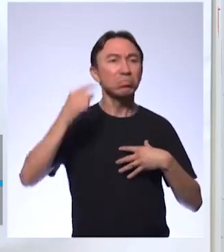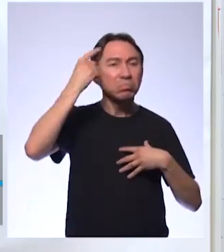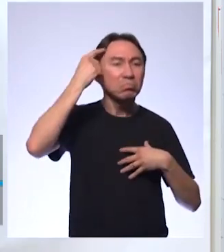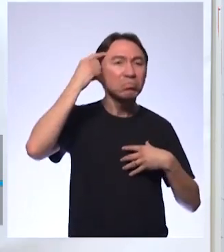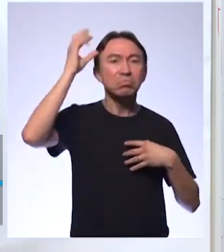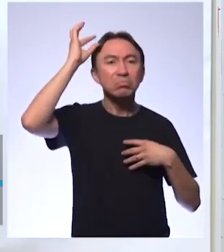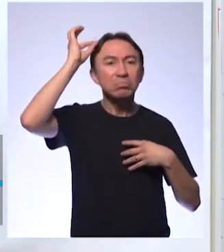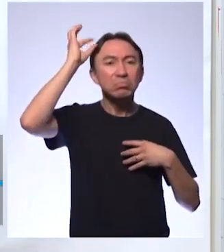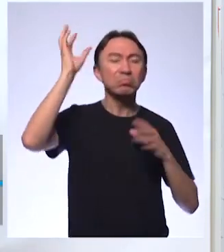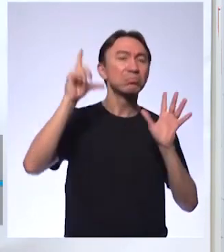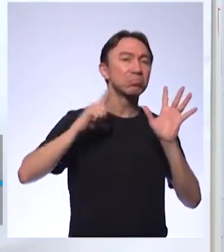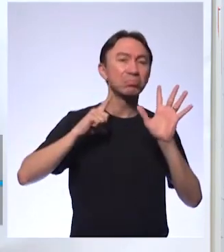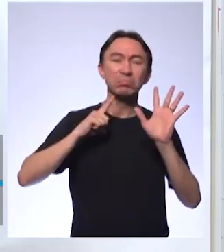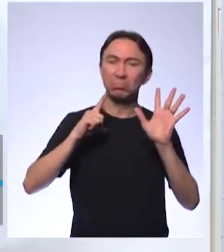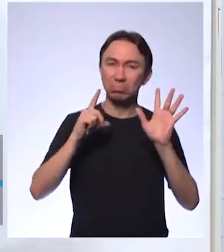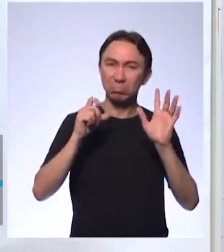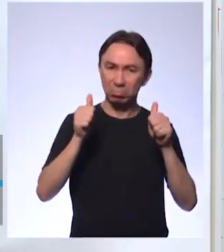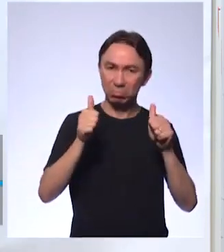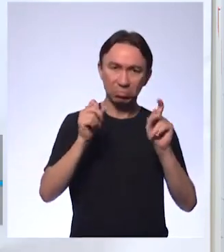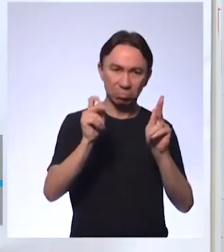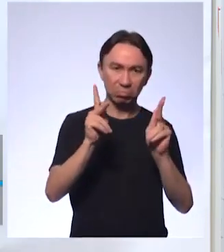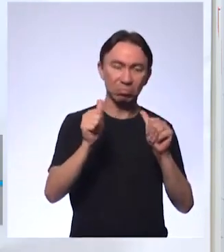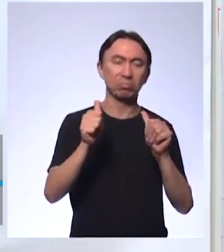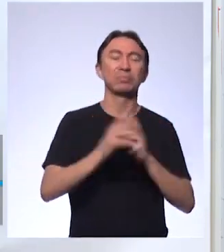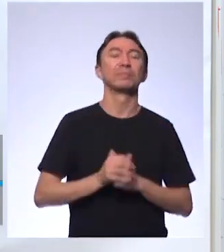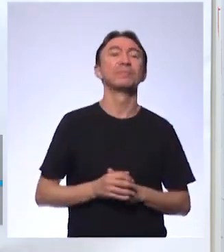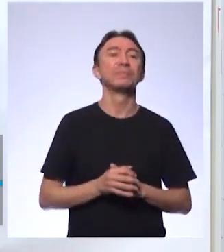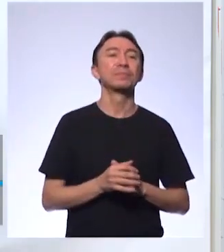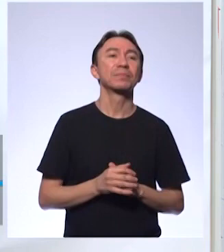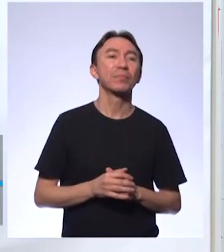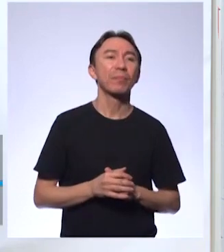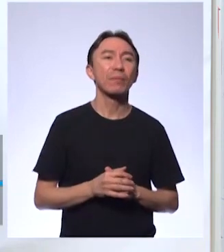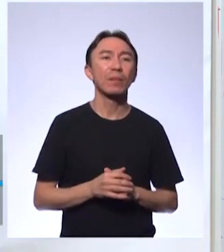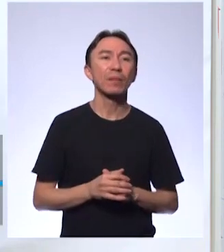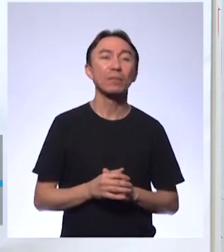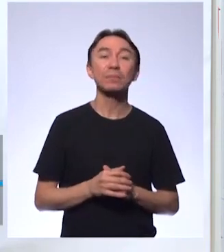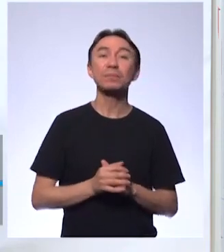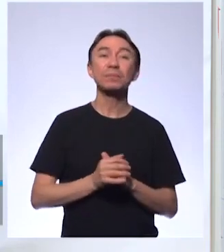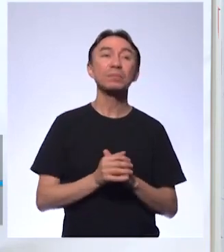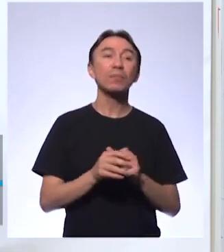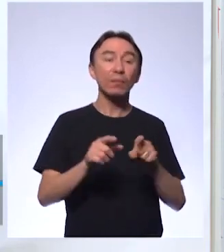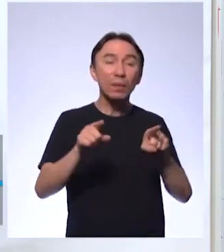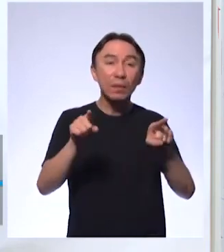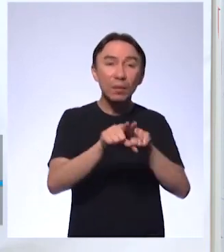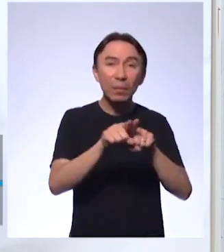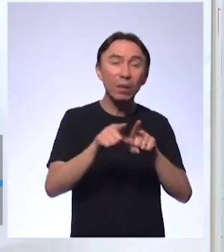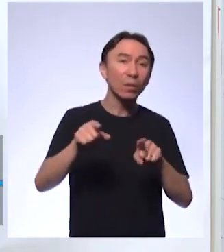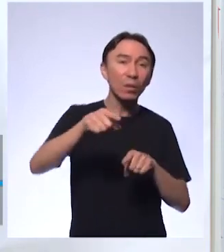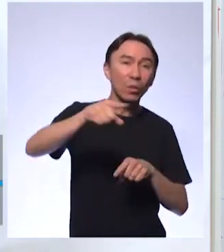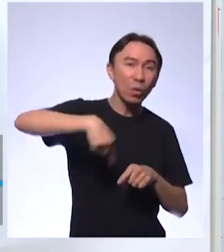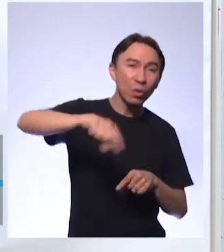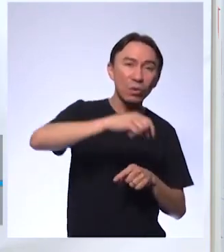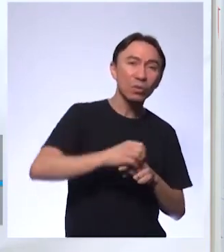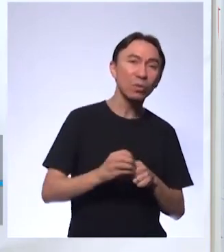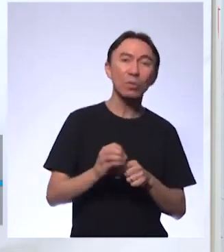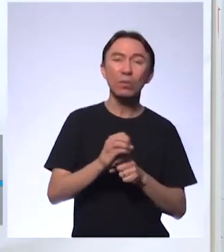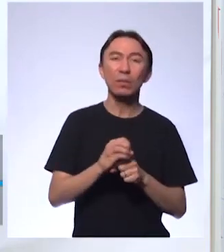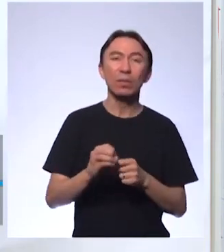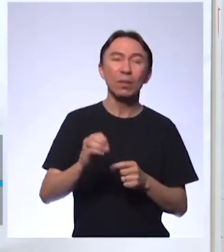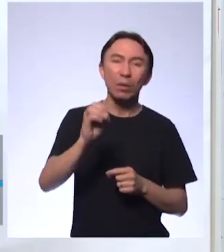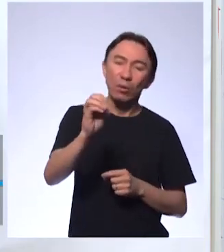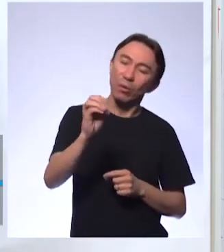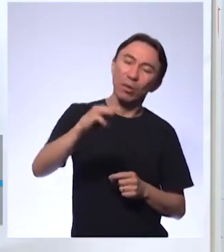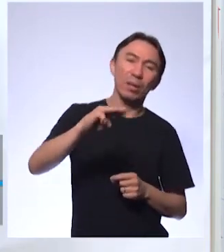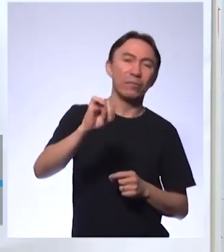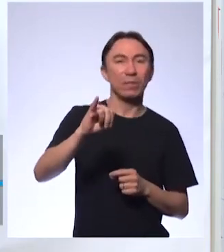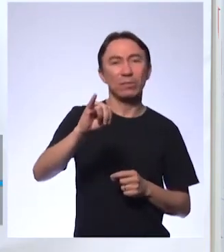pelo. Pois bem, e nós somos homeotérmicos. E as aves também são homeotérmicas.